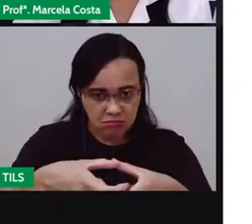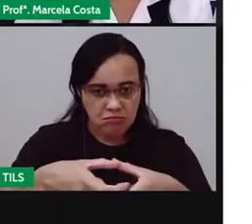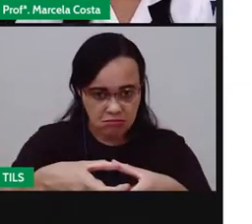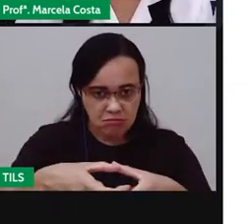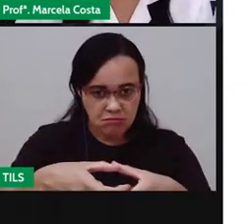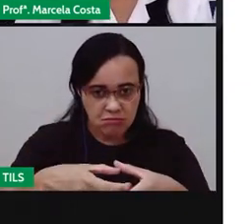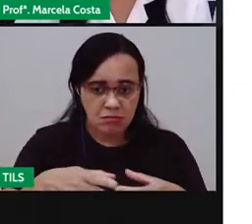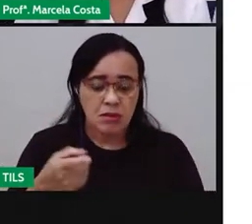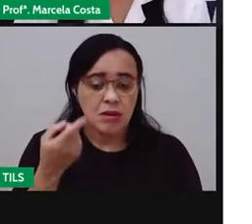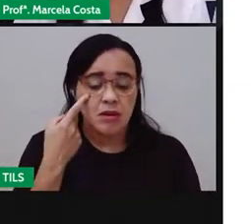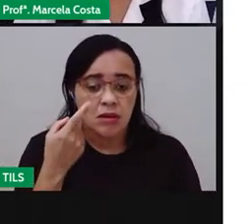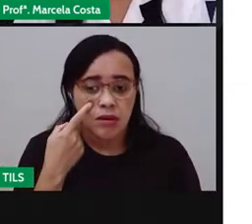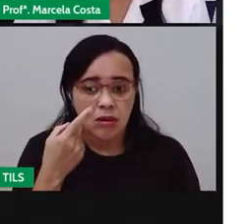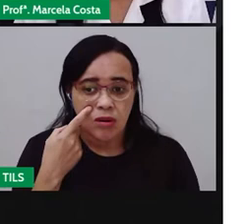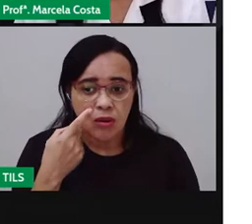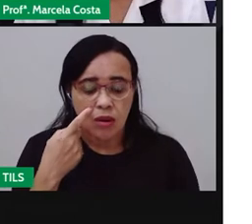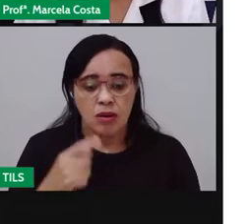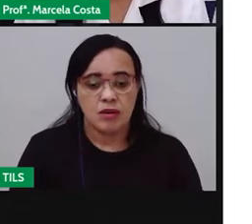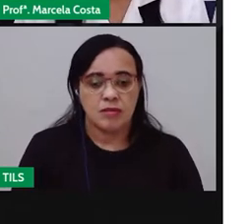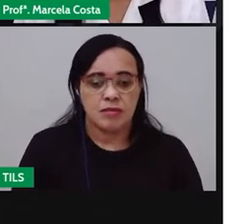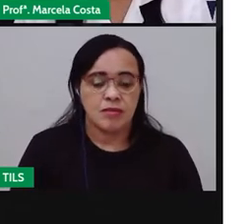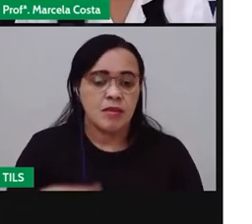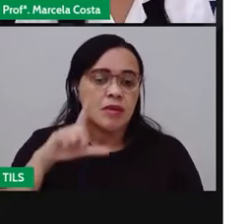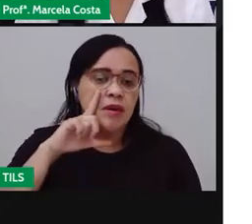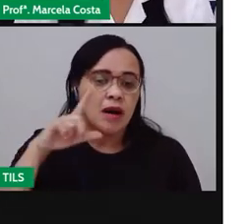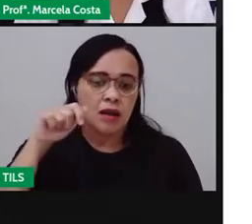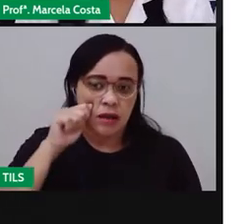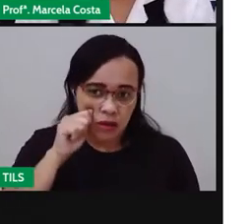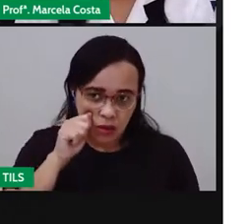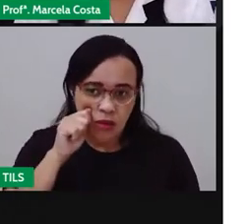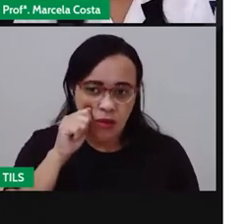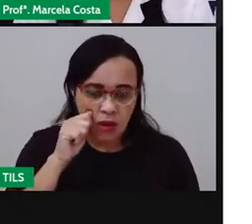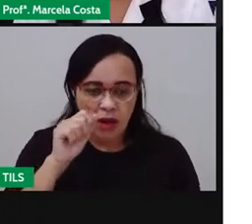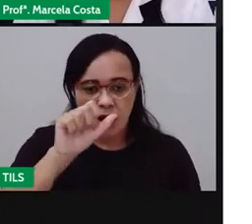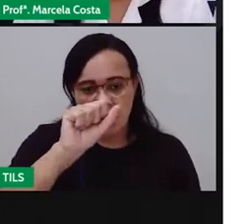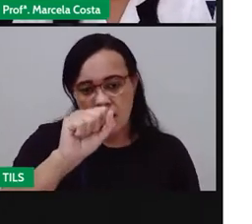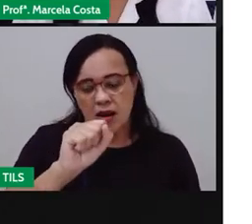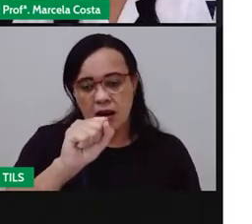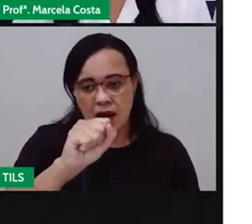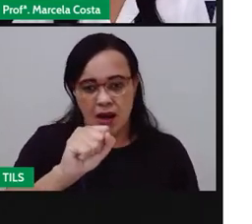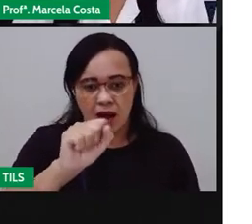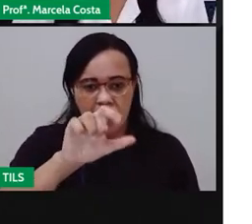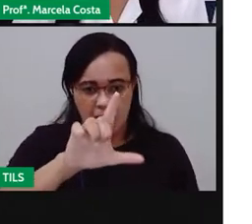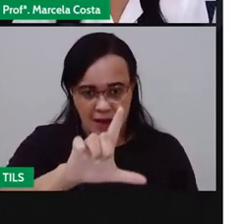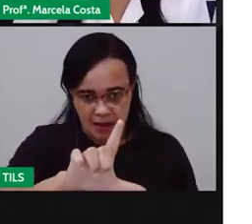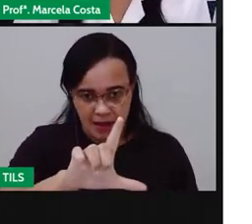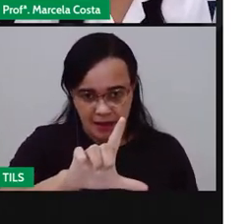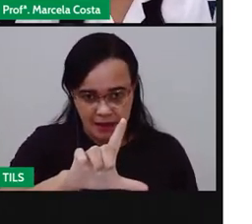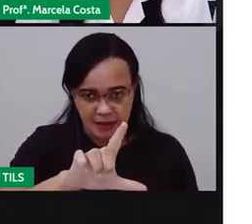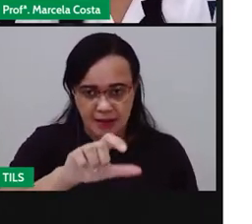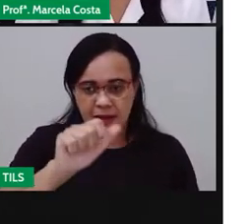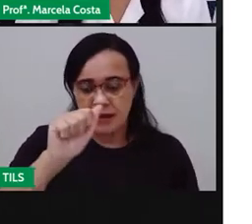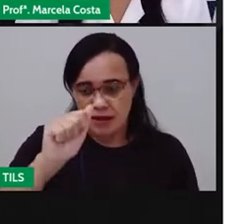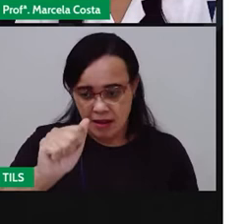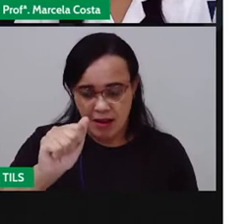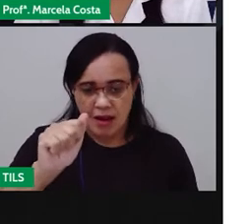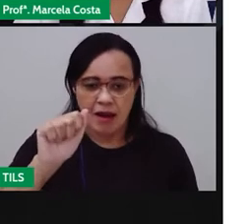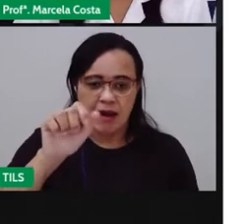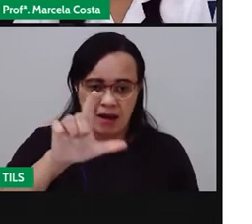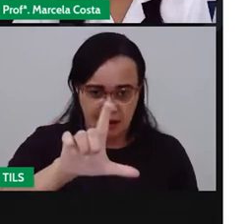a gente vai ter aqui Alagoas, que a sigla desse estado é AL.